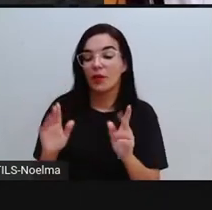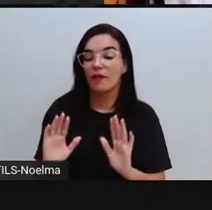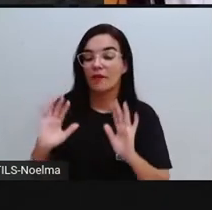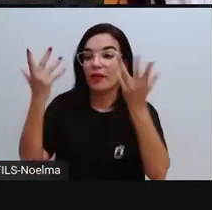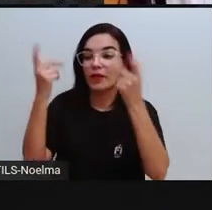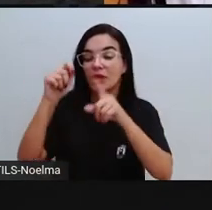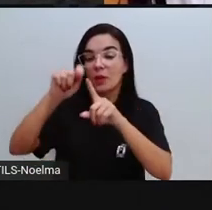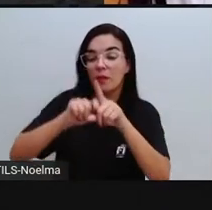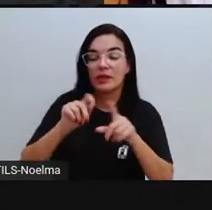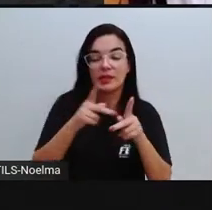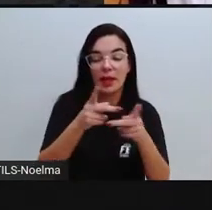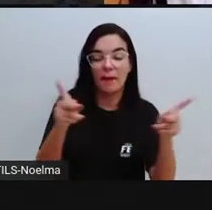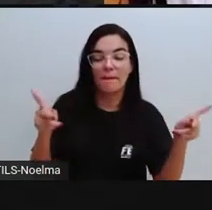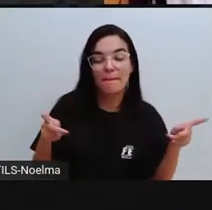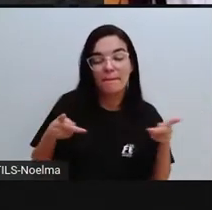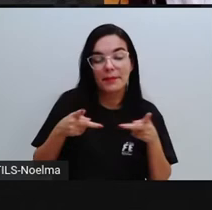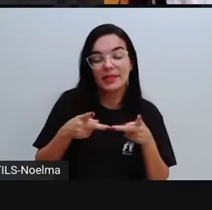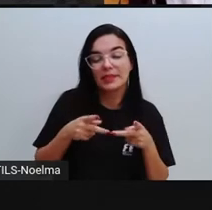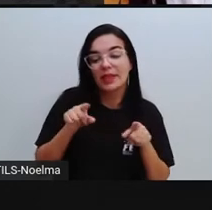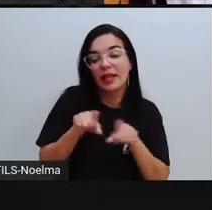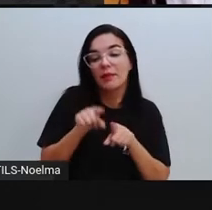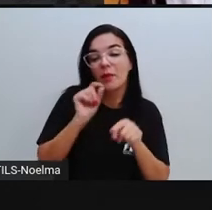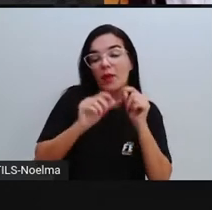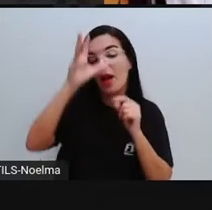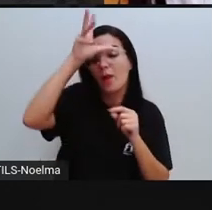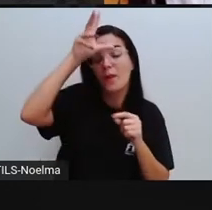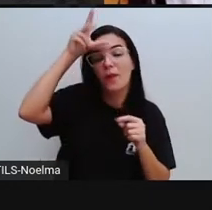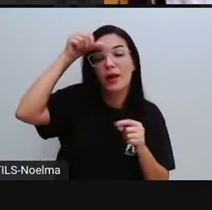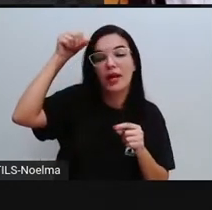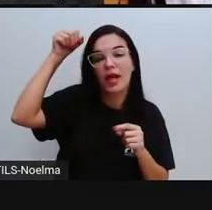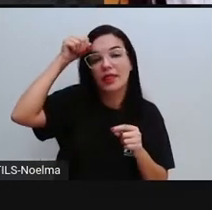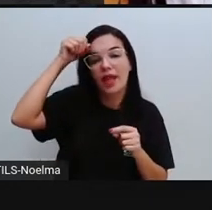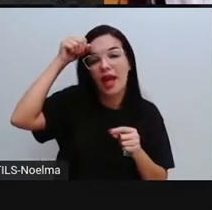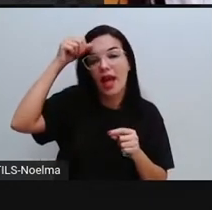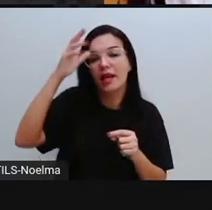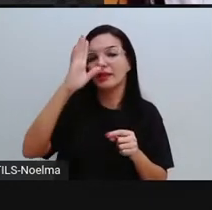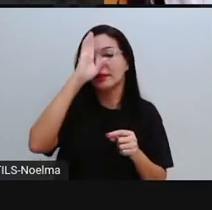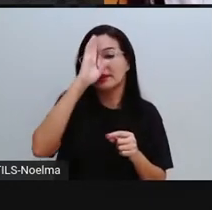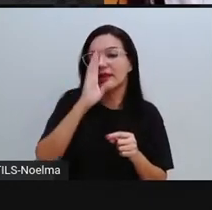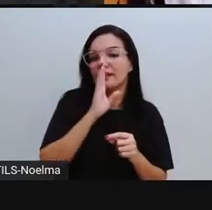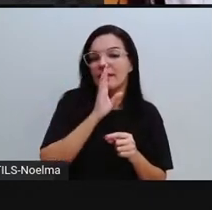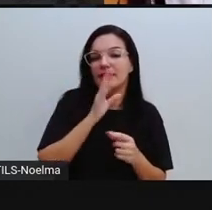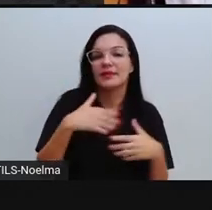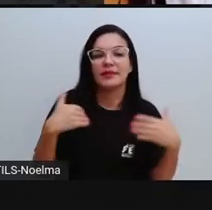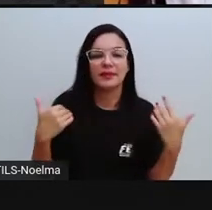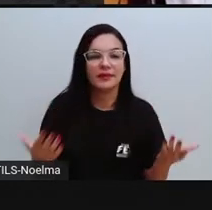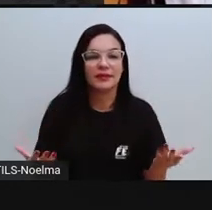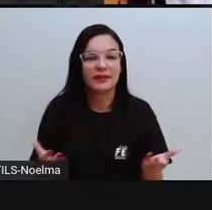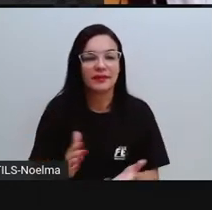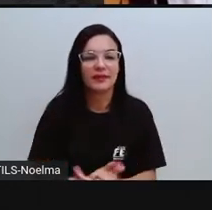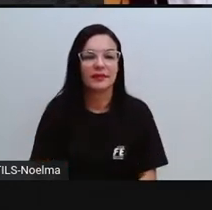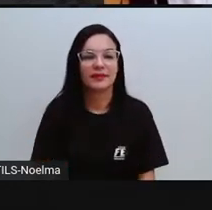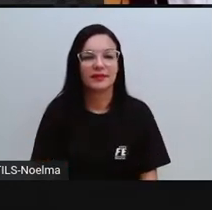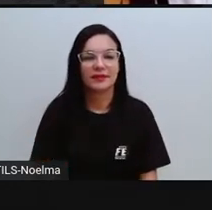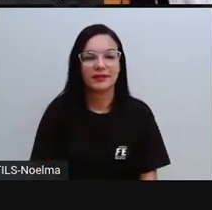pizza e o refrigerante ou mais 10 amigos é por nossa conta, certo? Aqui nós